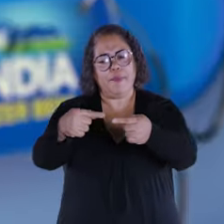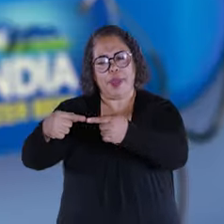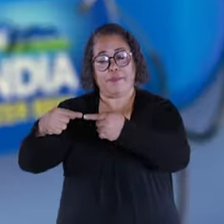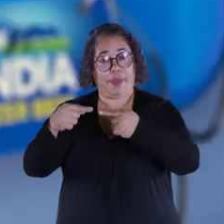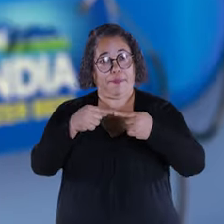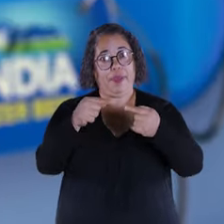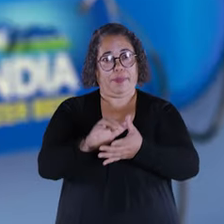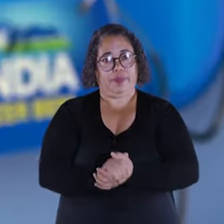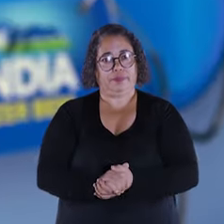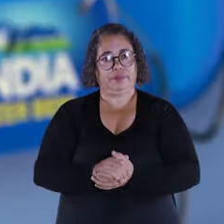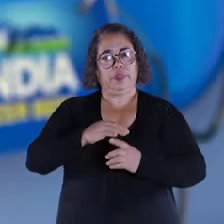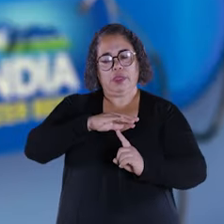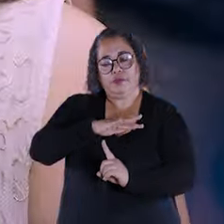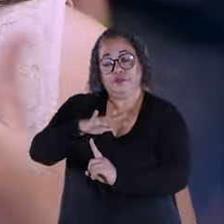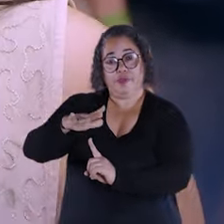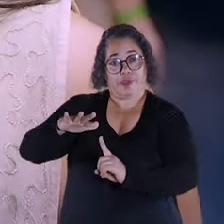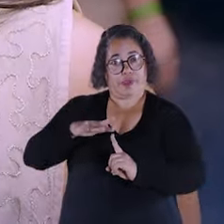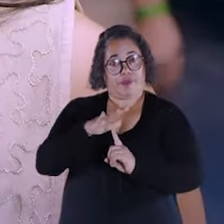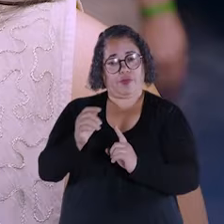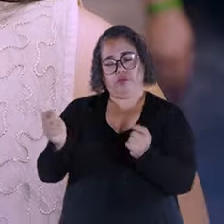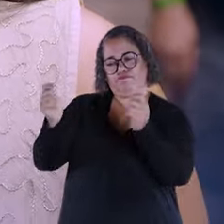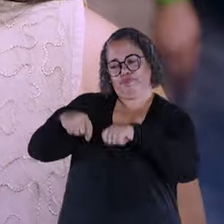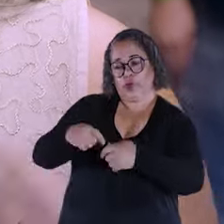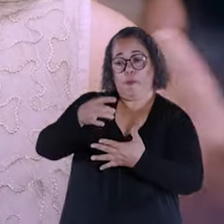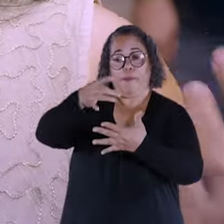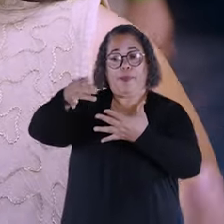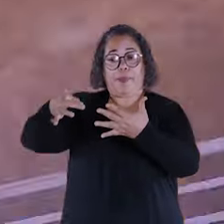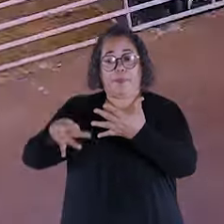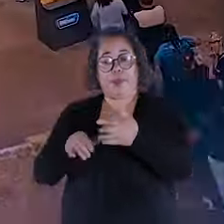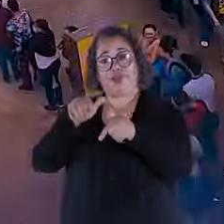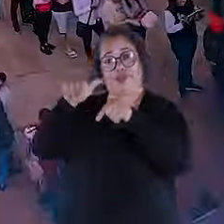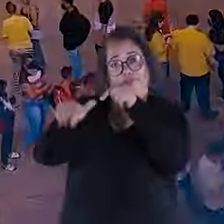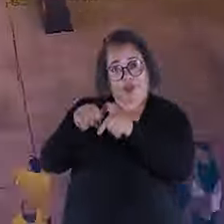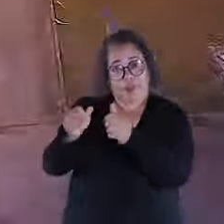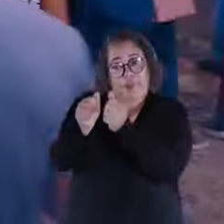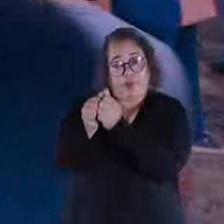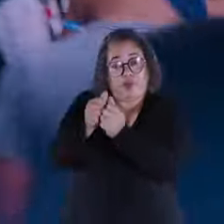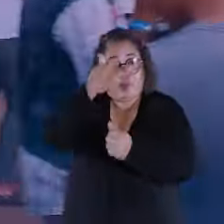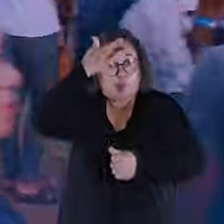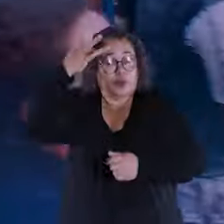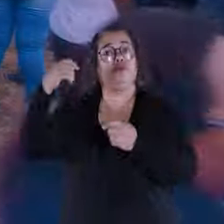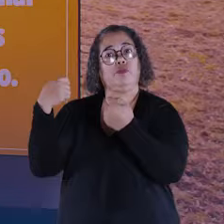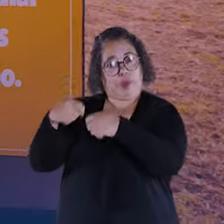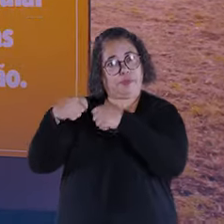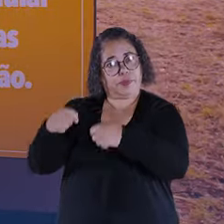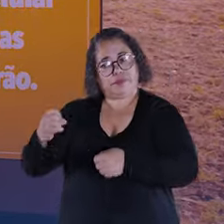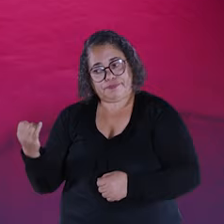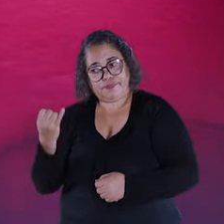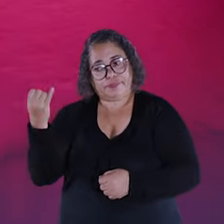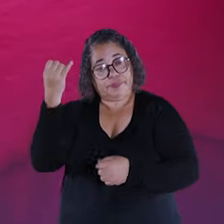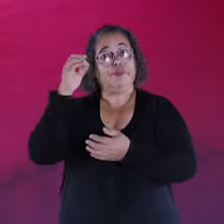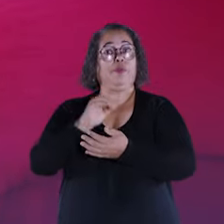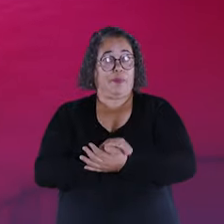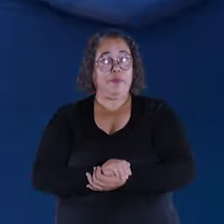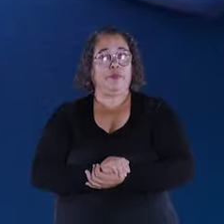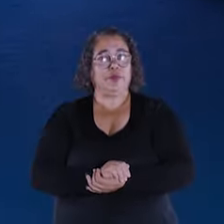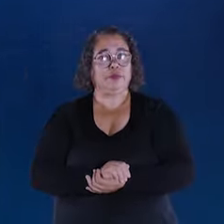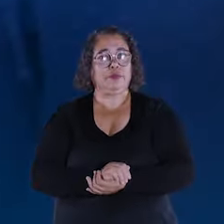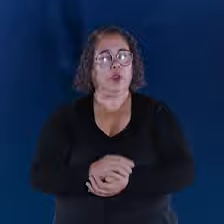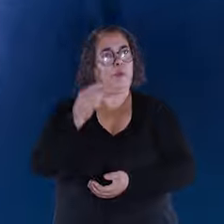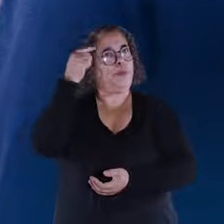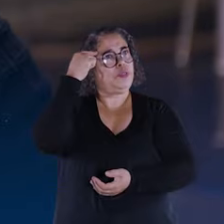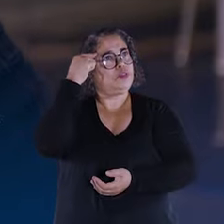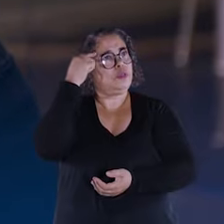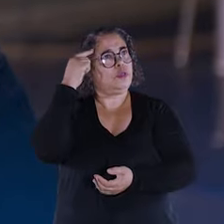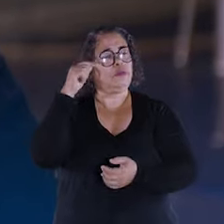dia. Foi um match atrás do outro. Ter um feirão que proporciona essa diversidade de serviço e essa procura é extremamente